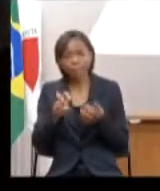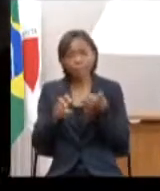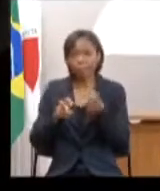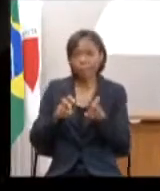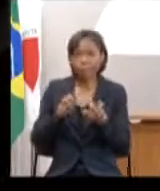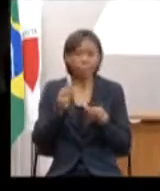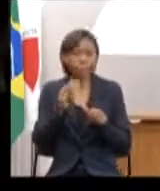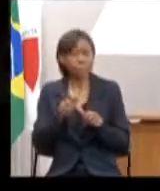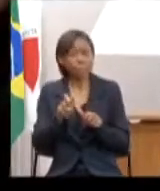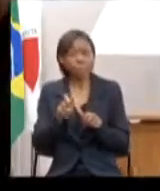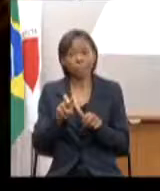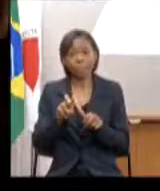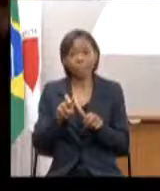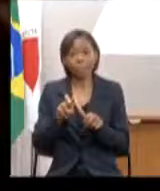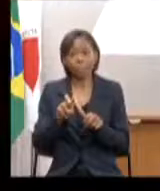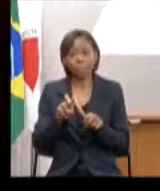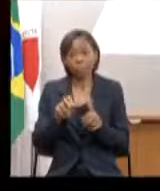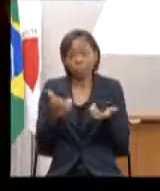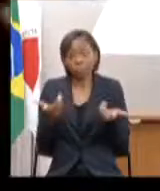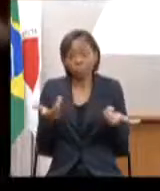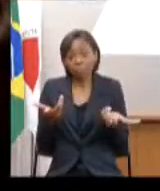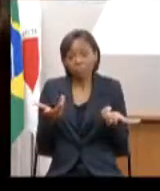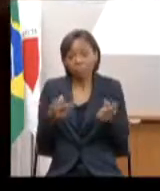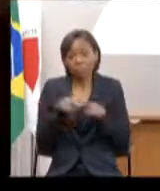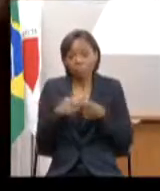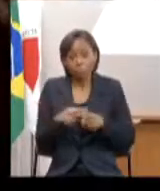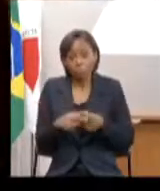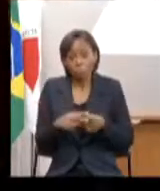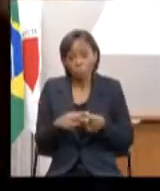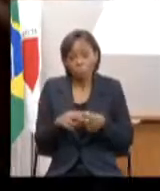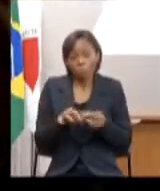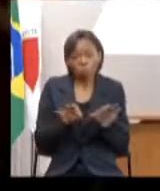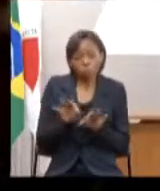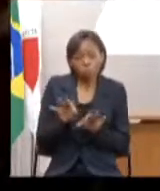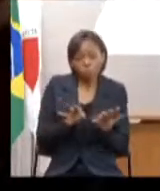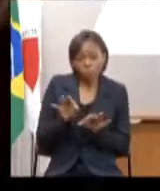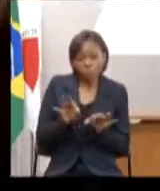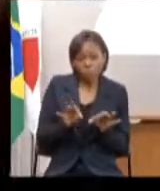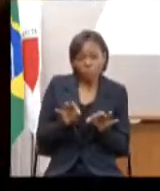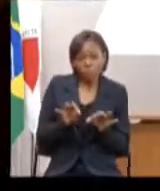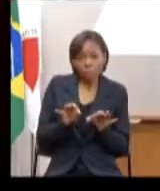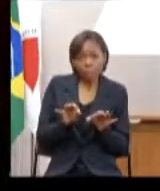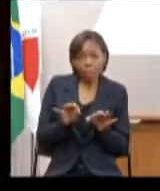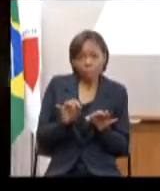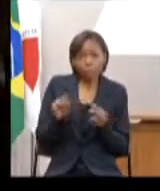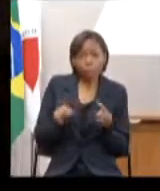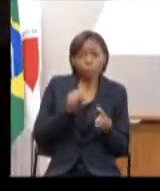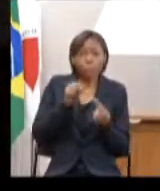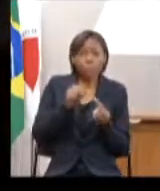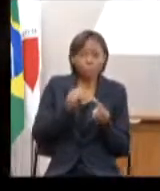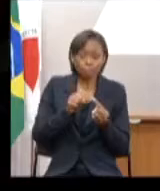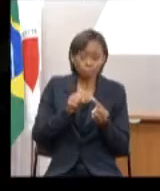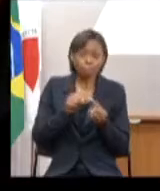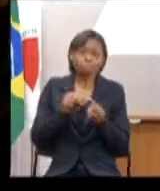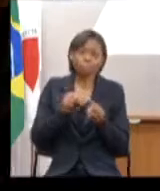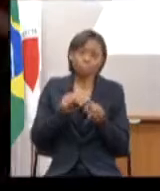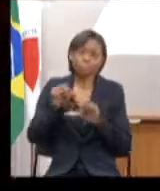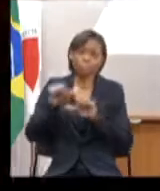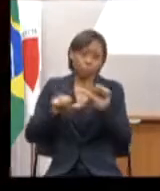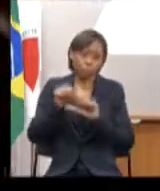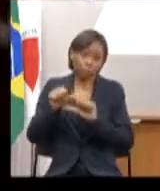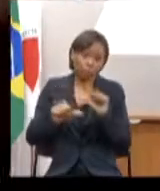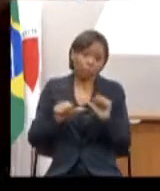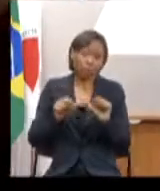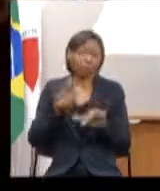Fazemos isso com ajustes para acolher pequenas modificações que decorrem do desejo de um